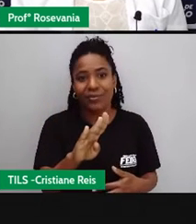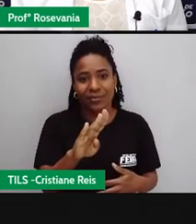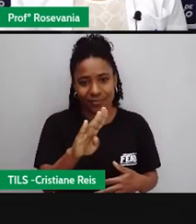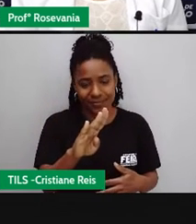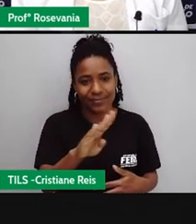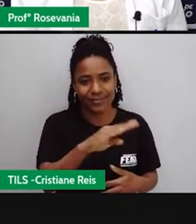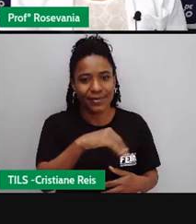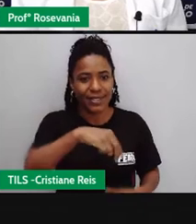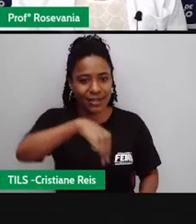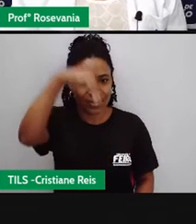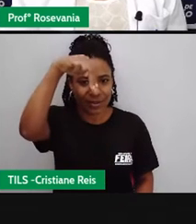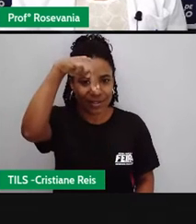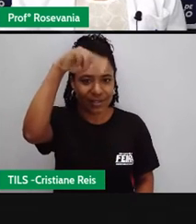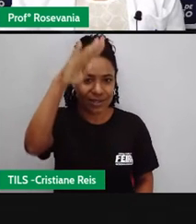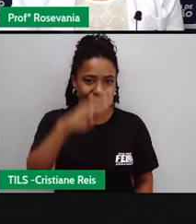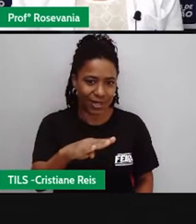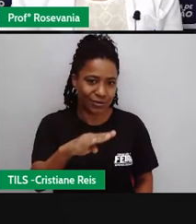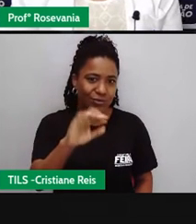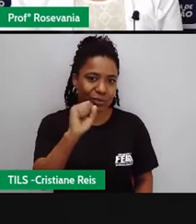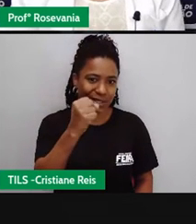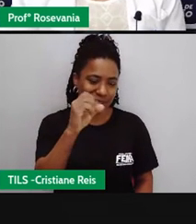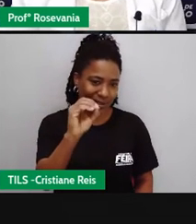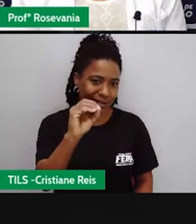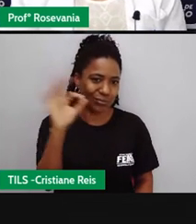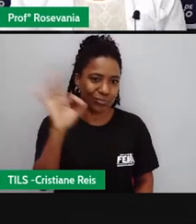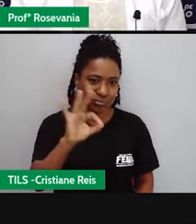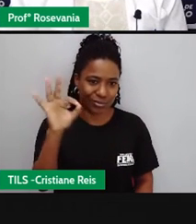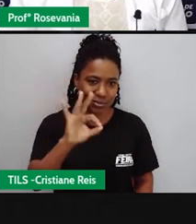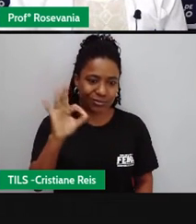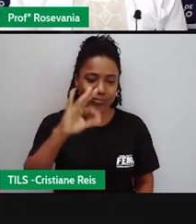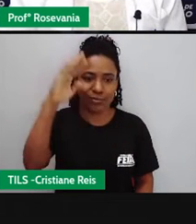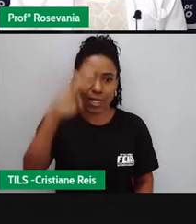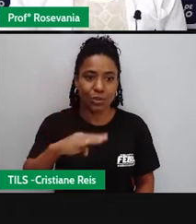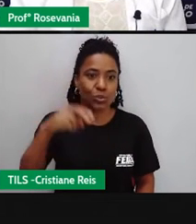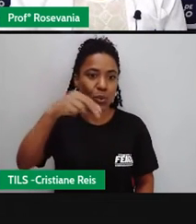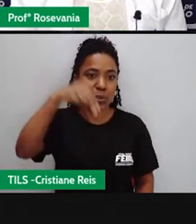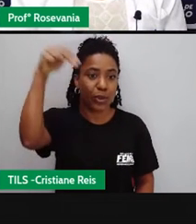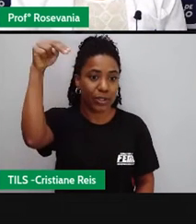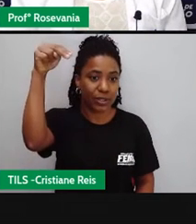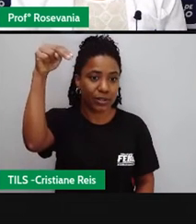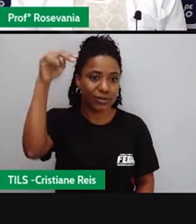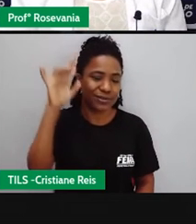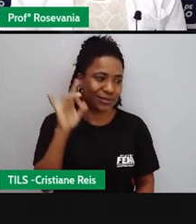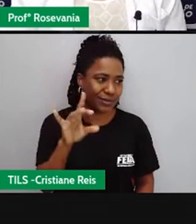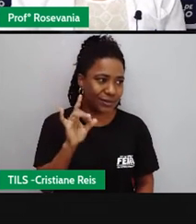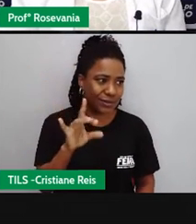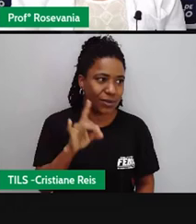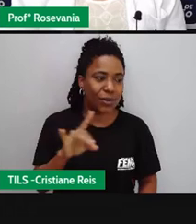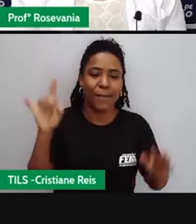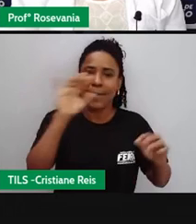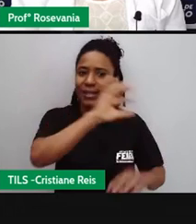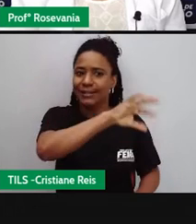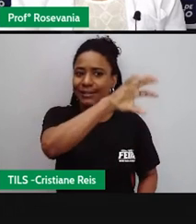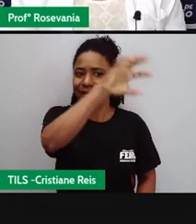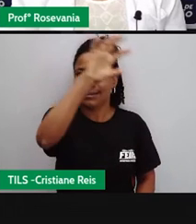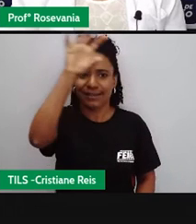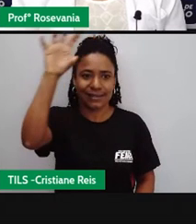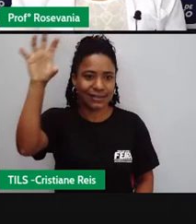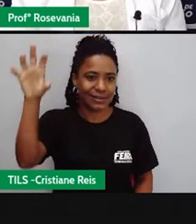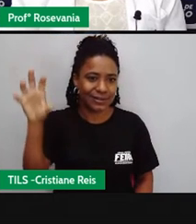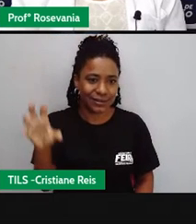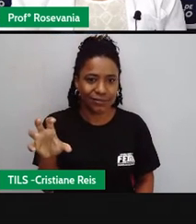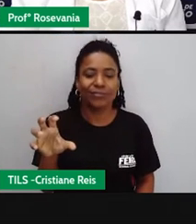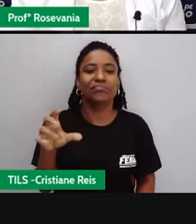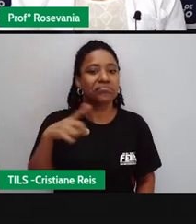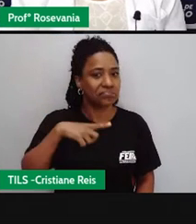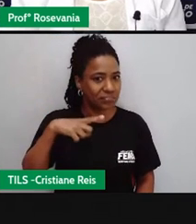a região nordeste, que fica abaixo dos 80%, né, dos 80%. Mas a gente percebe que todas as outras regiões, elas